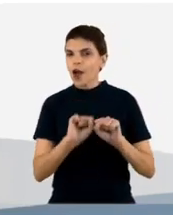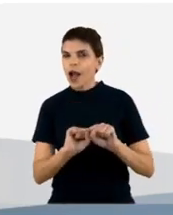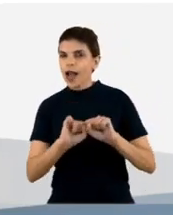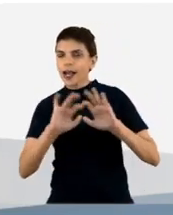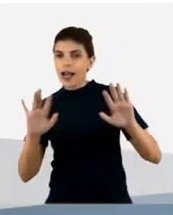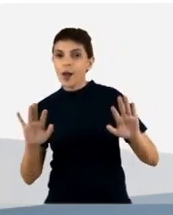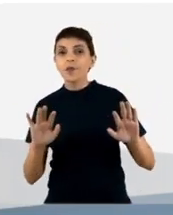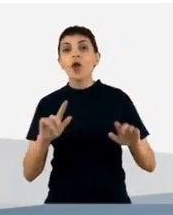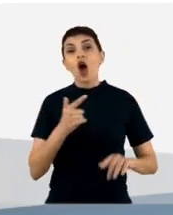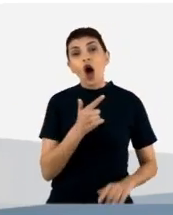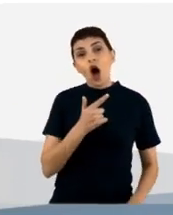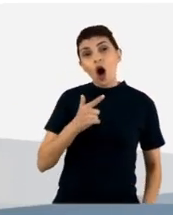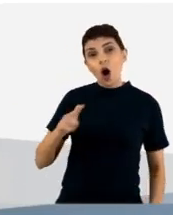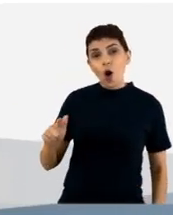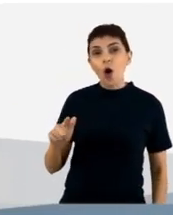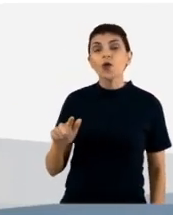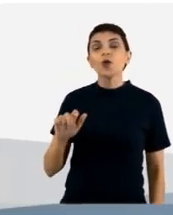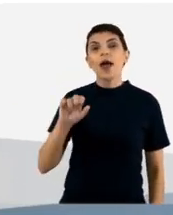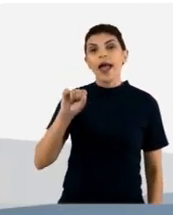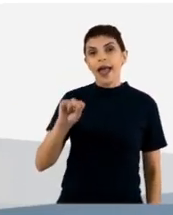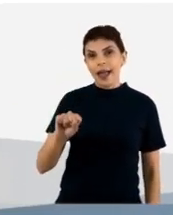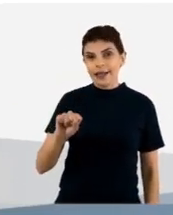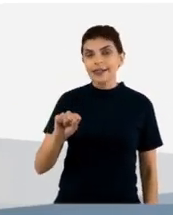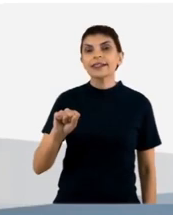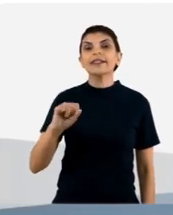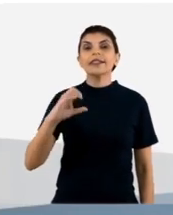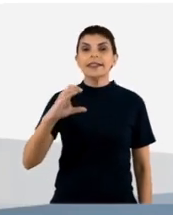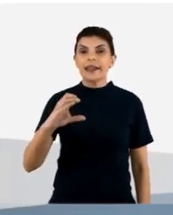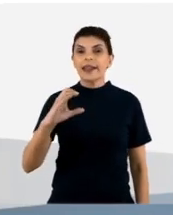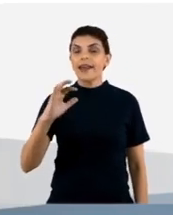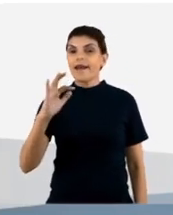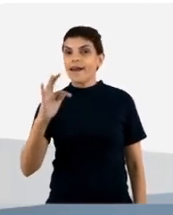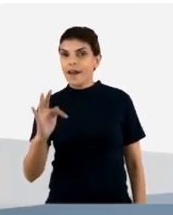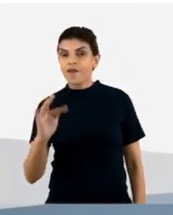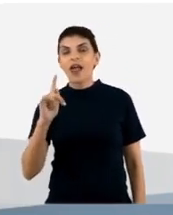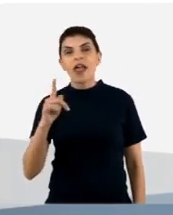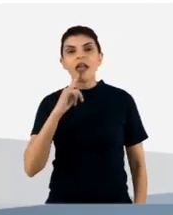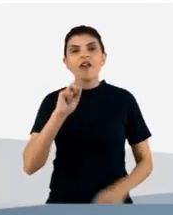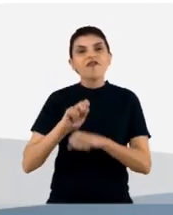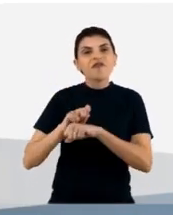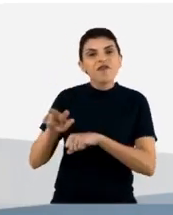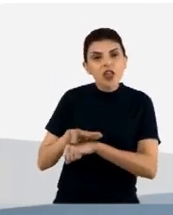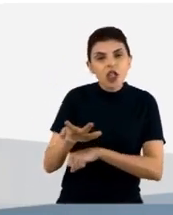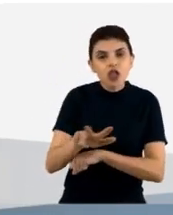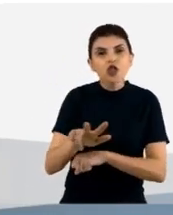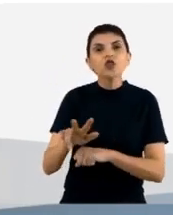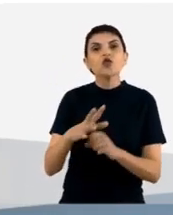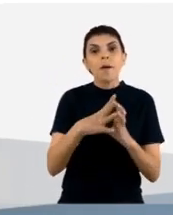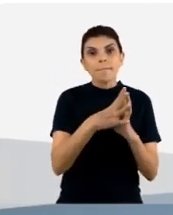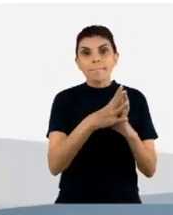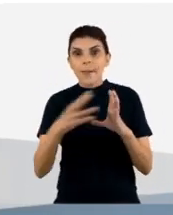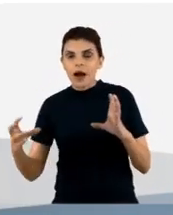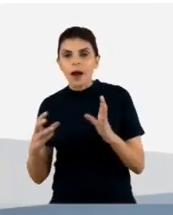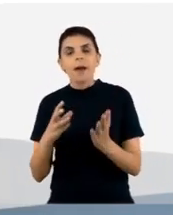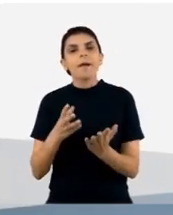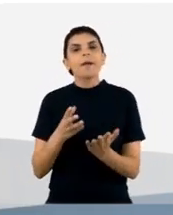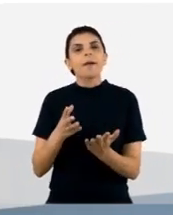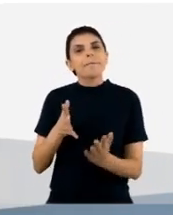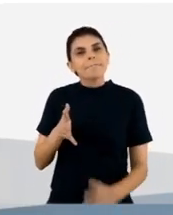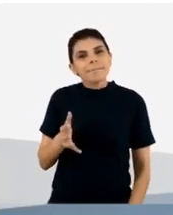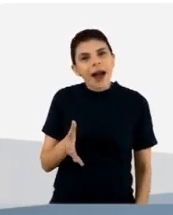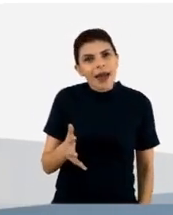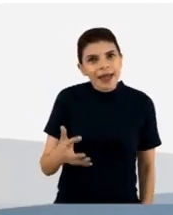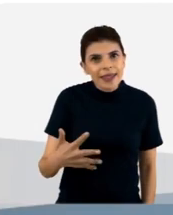outro SCFVzinho aqui que foi inserido nesse fago, que é um vírus que infecta bactéria e que ele